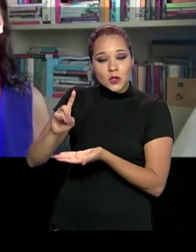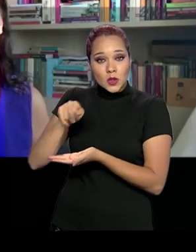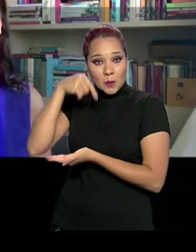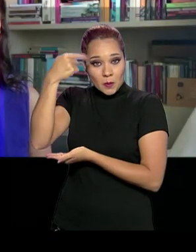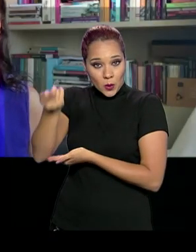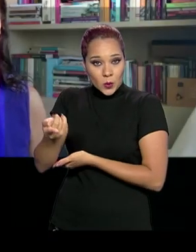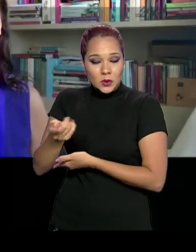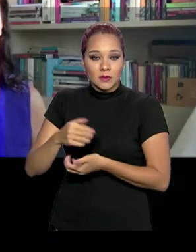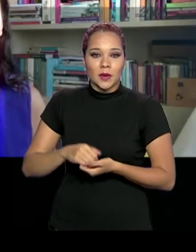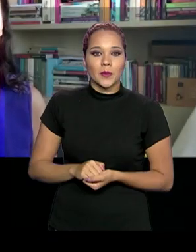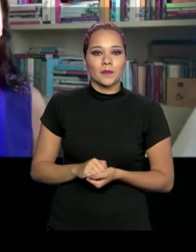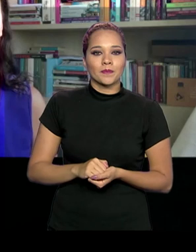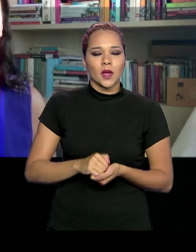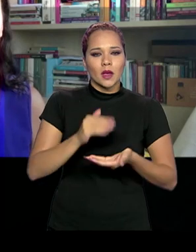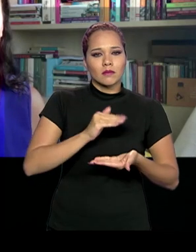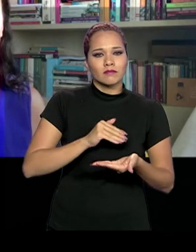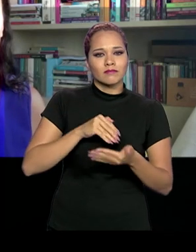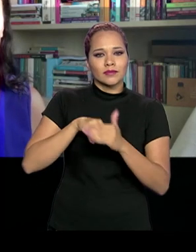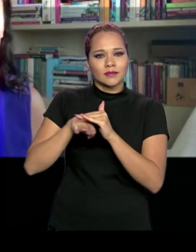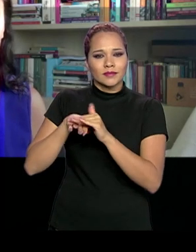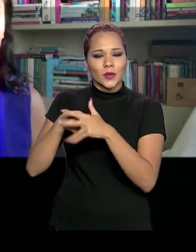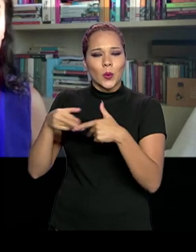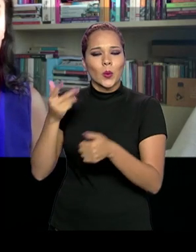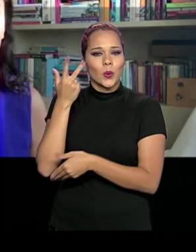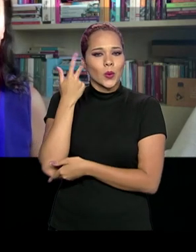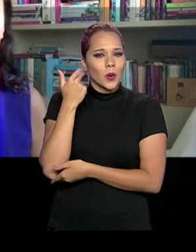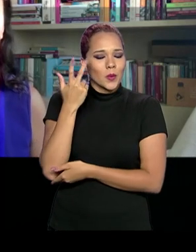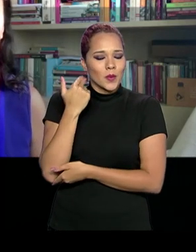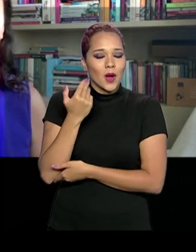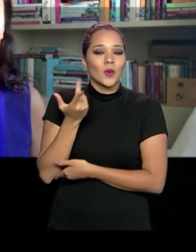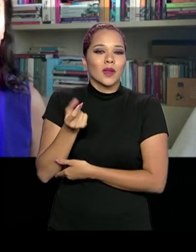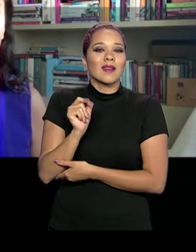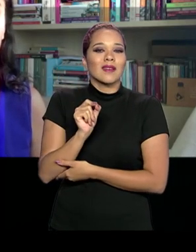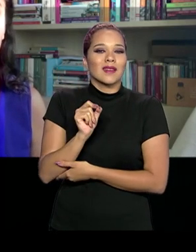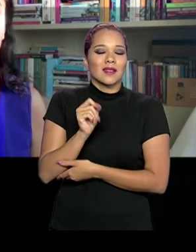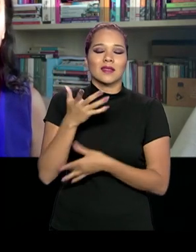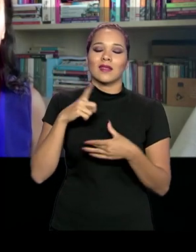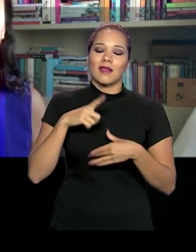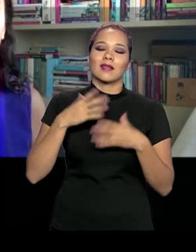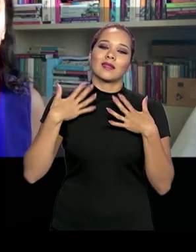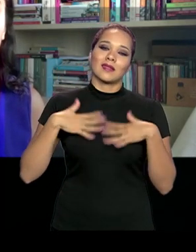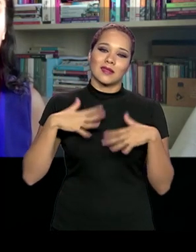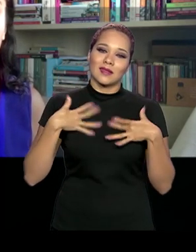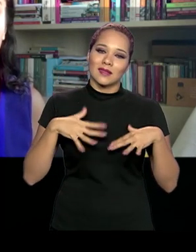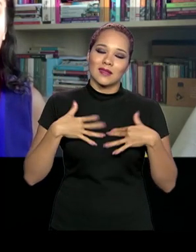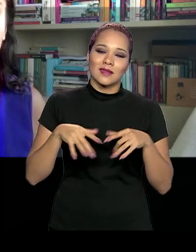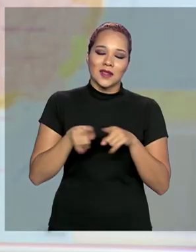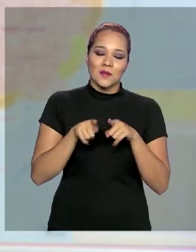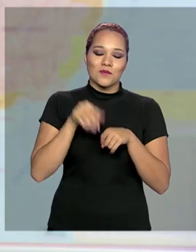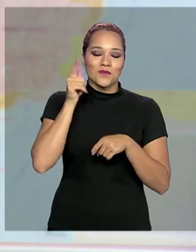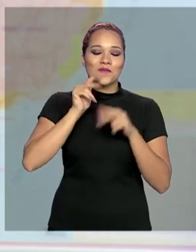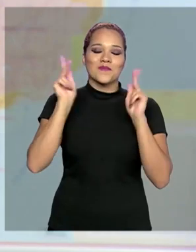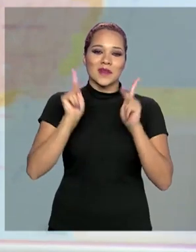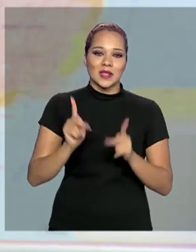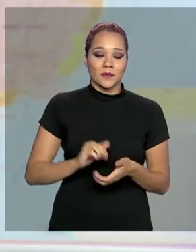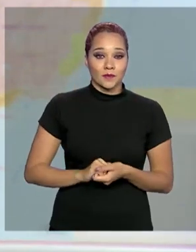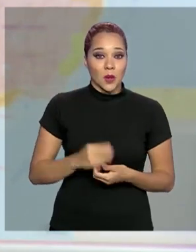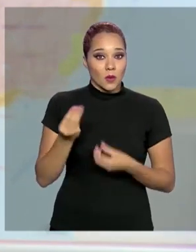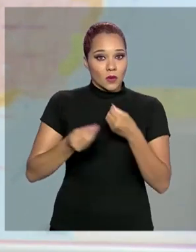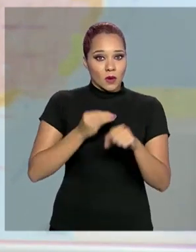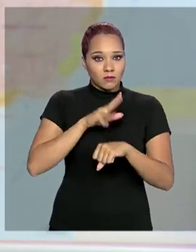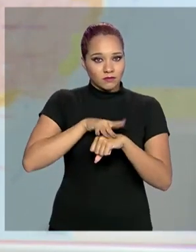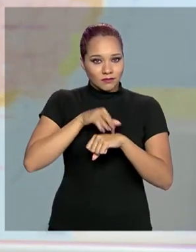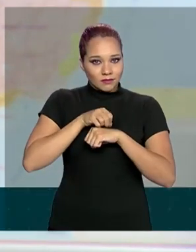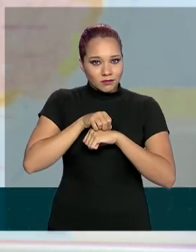abastecimento, de maneira normal, traz a tranquilidade e a paz. Como a epidemia é um